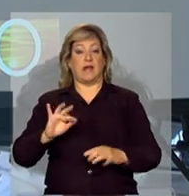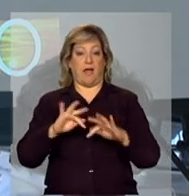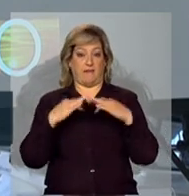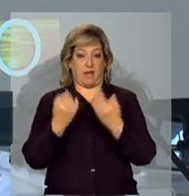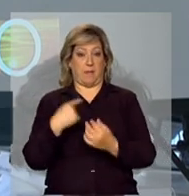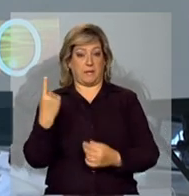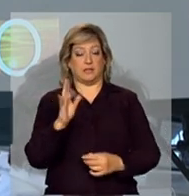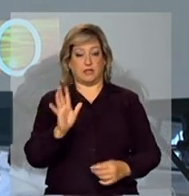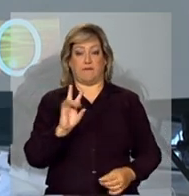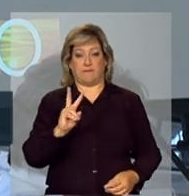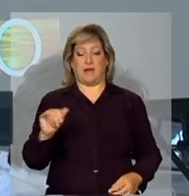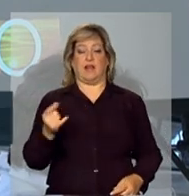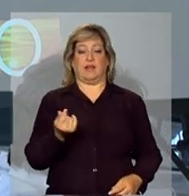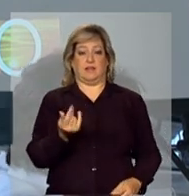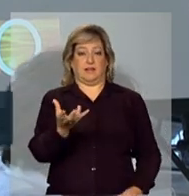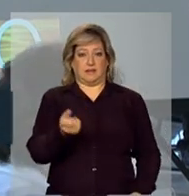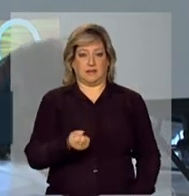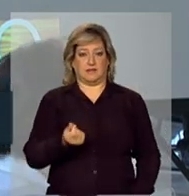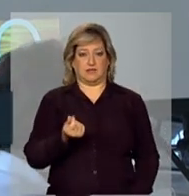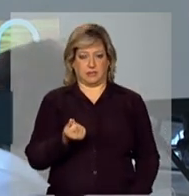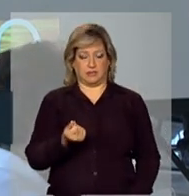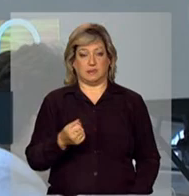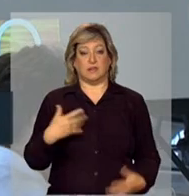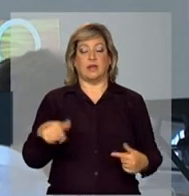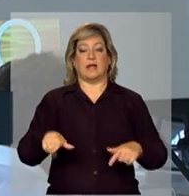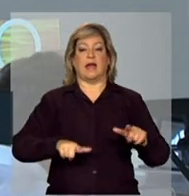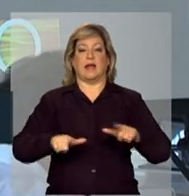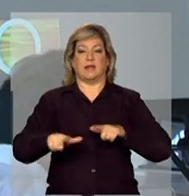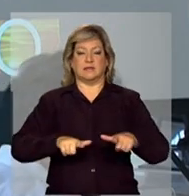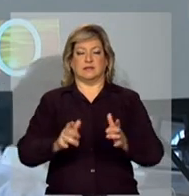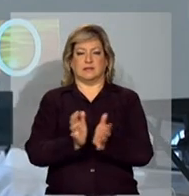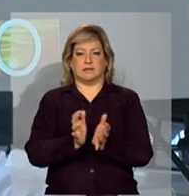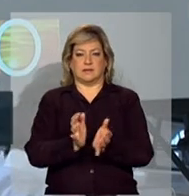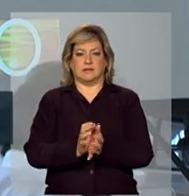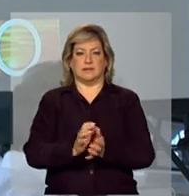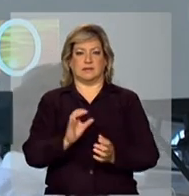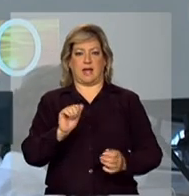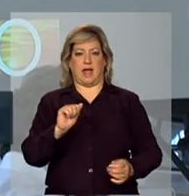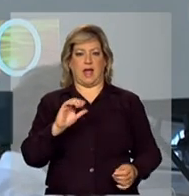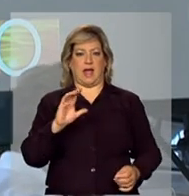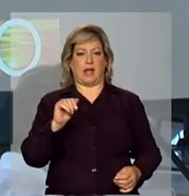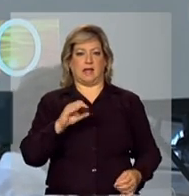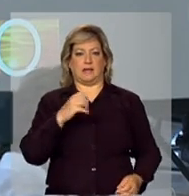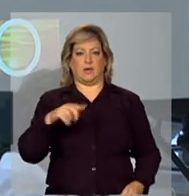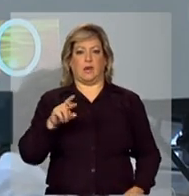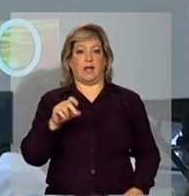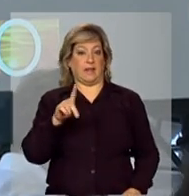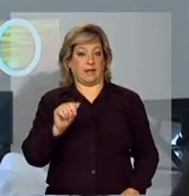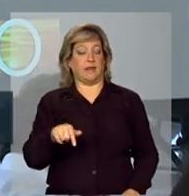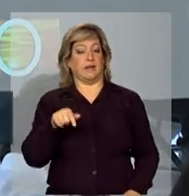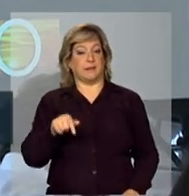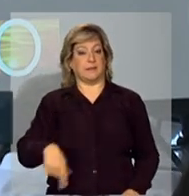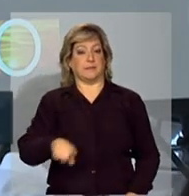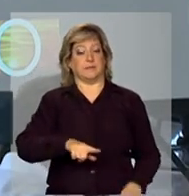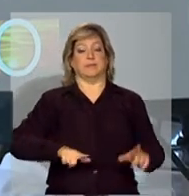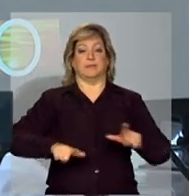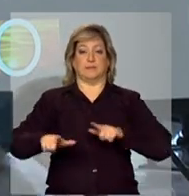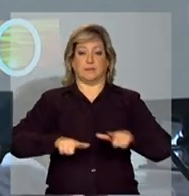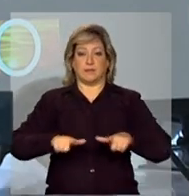vão ter acesso ao benefício. Portanto, as ações de renda, dado esses 10 anos de história, elas são ações